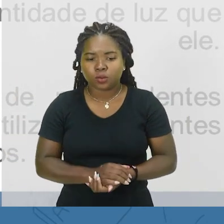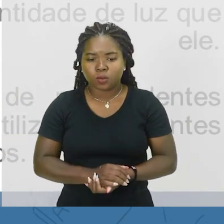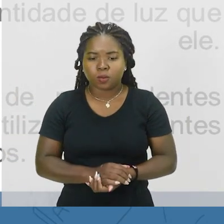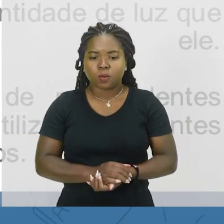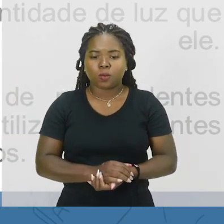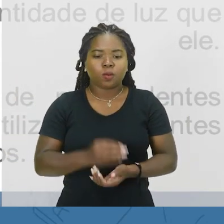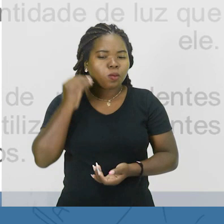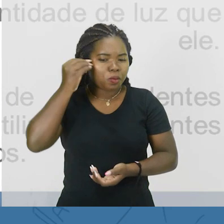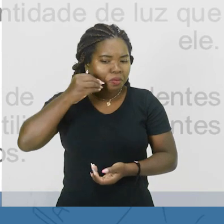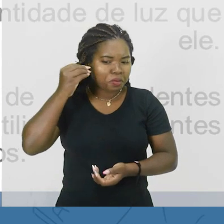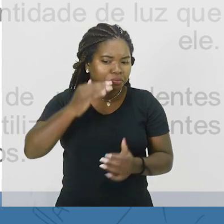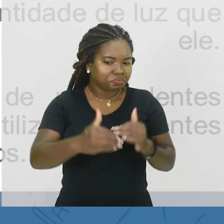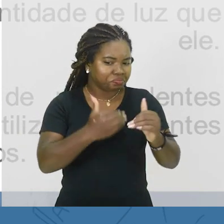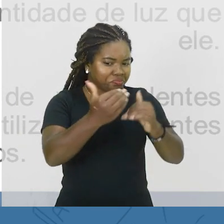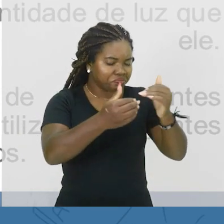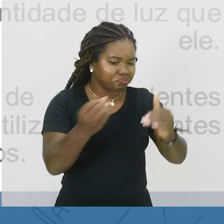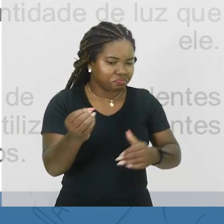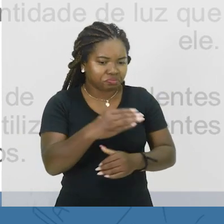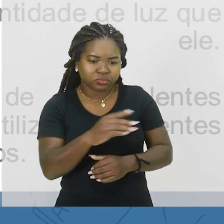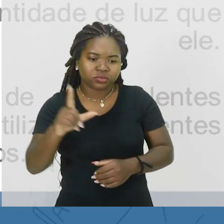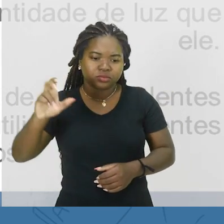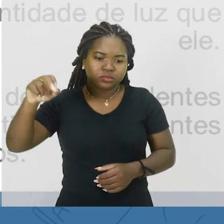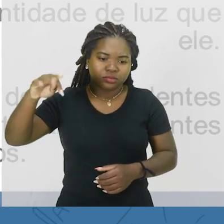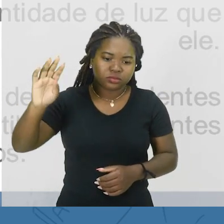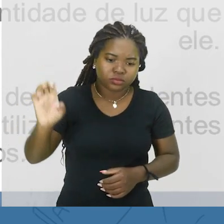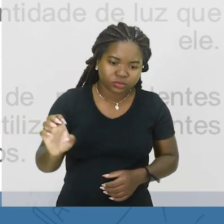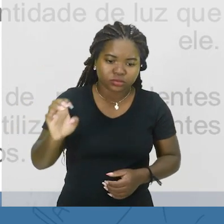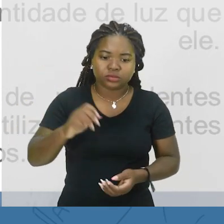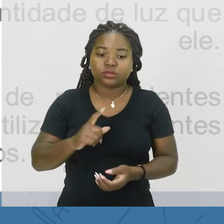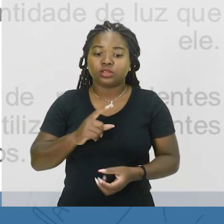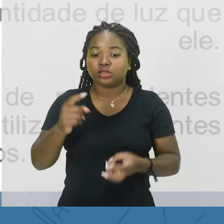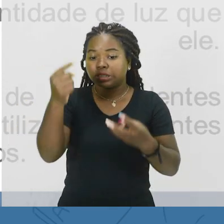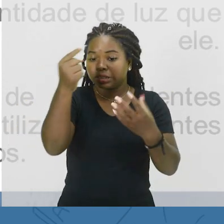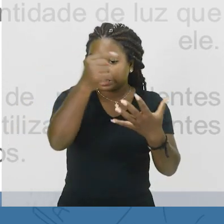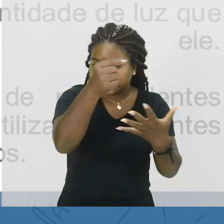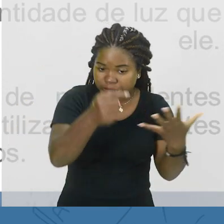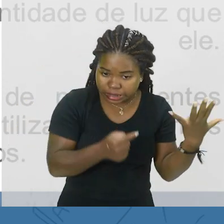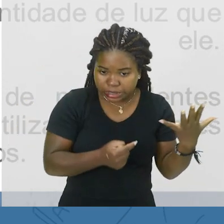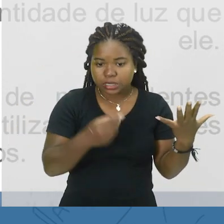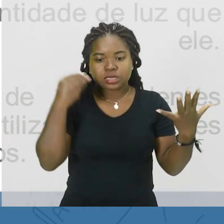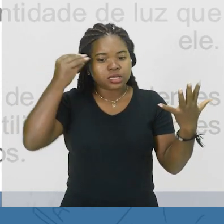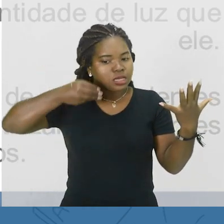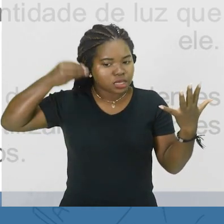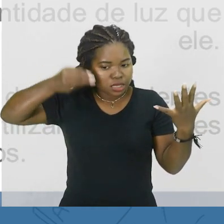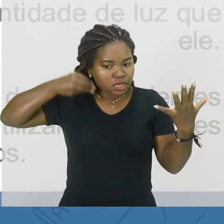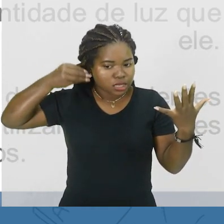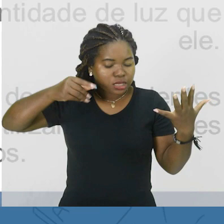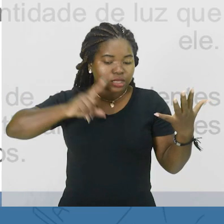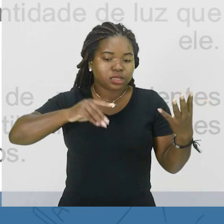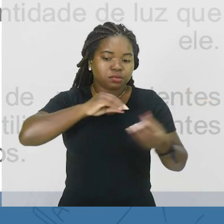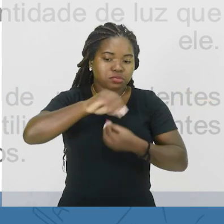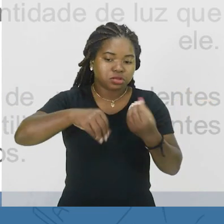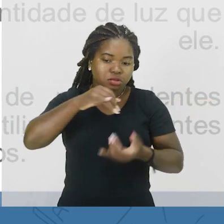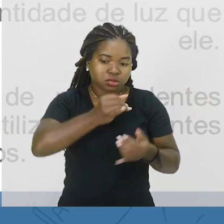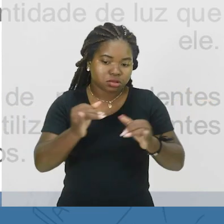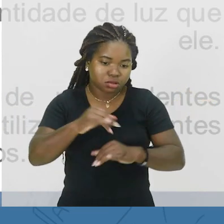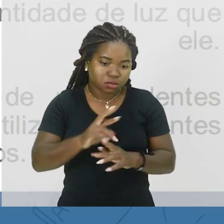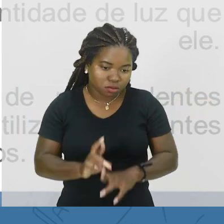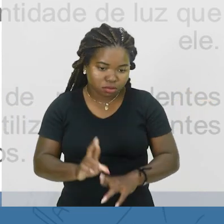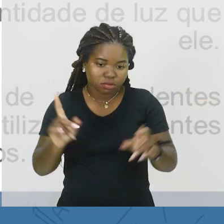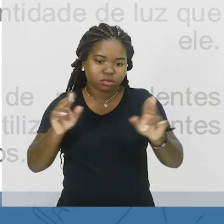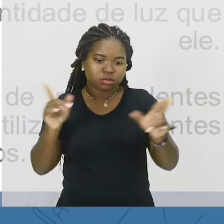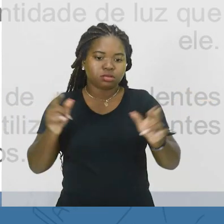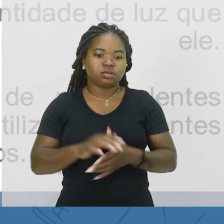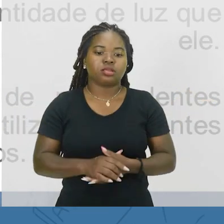fotocromáticas foram analisadas cinco amostras que utilizam reagentes químicos diferentes. No